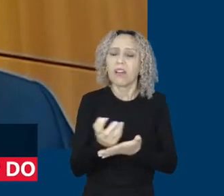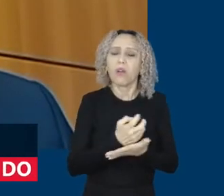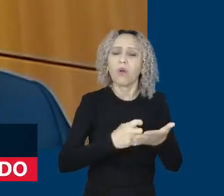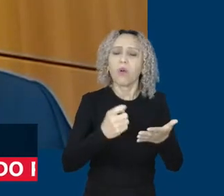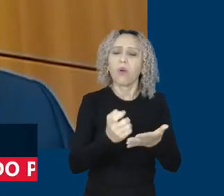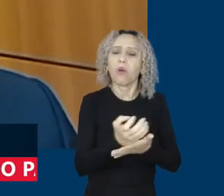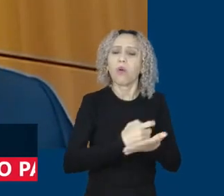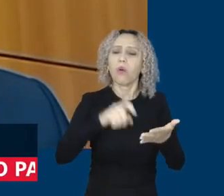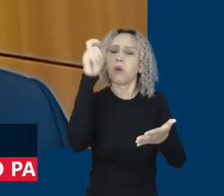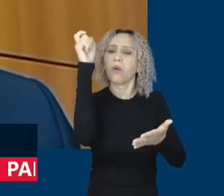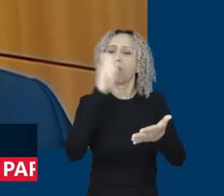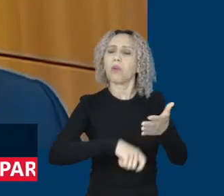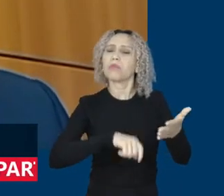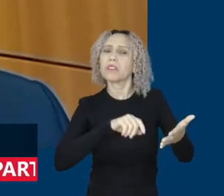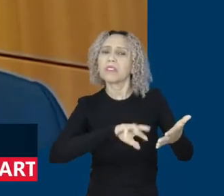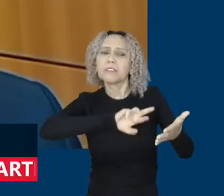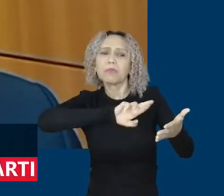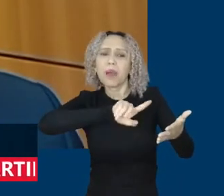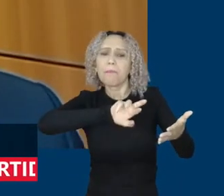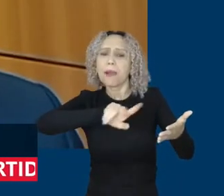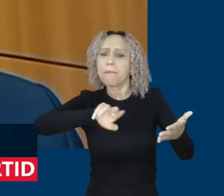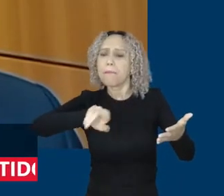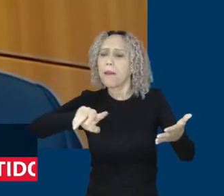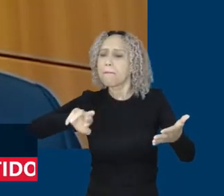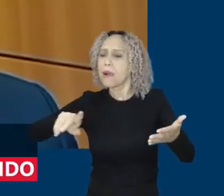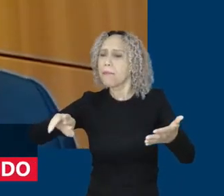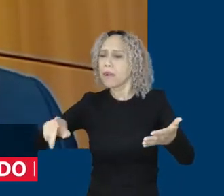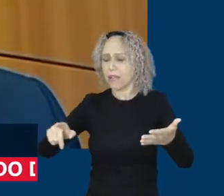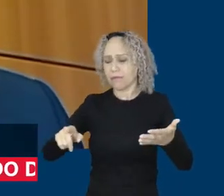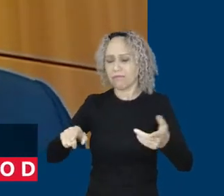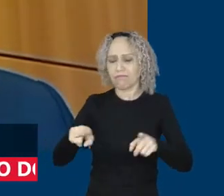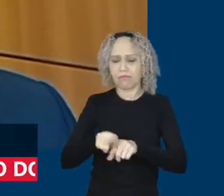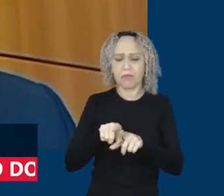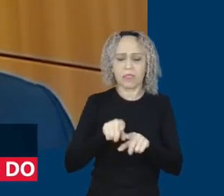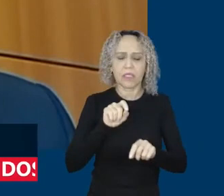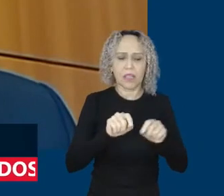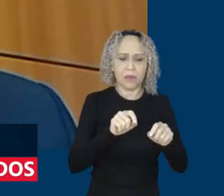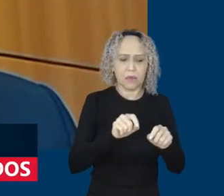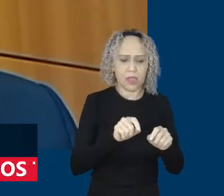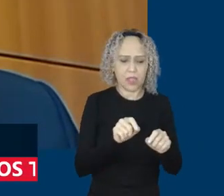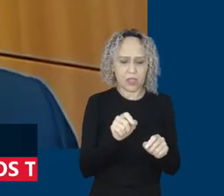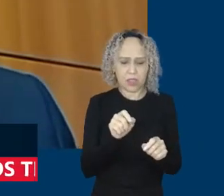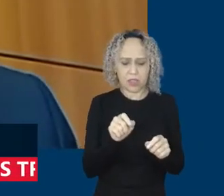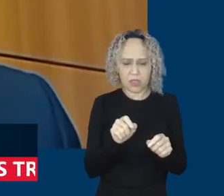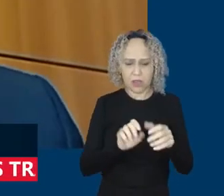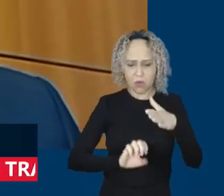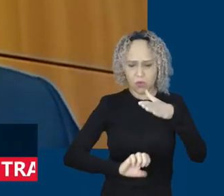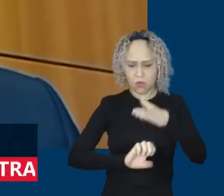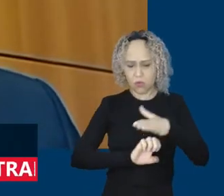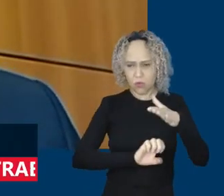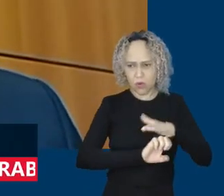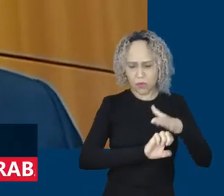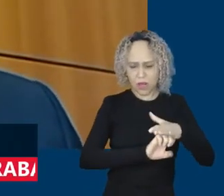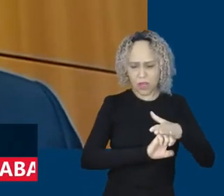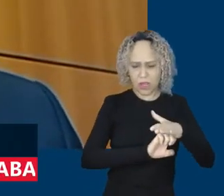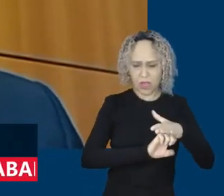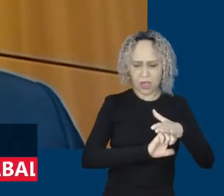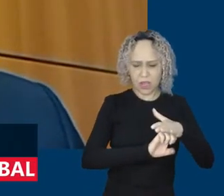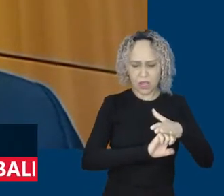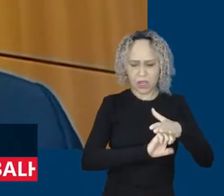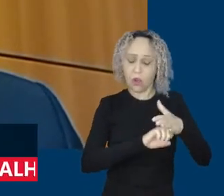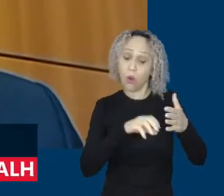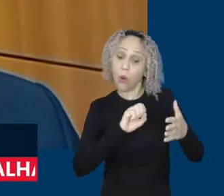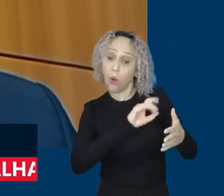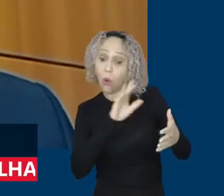diferenciadas e também com relações entre os seus empregadores ou aqueles que prestam